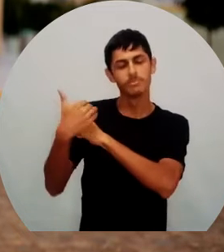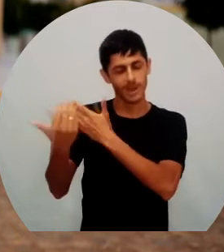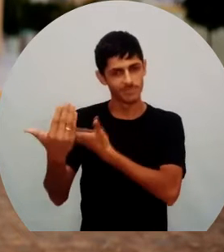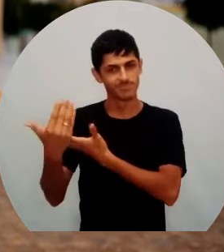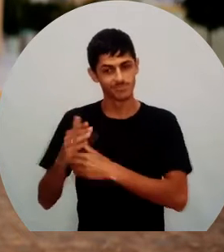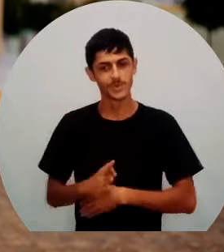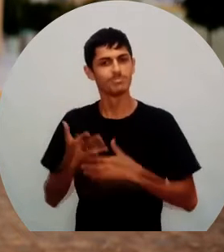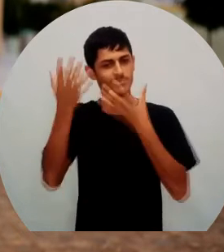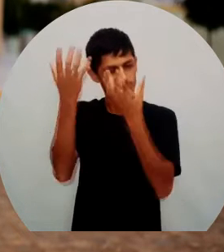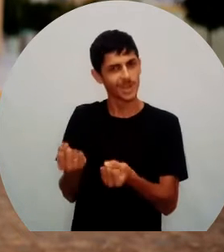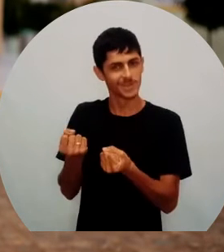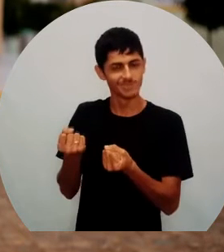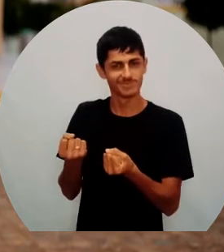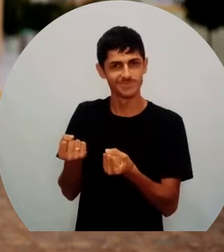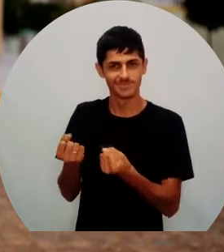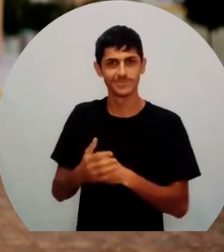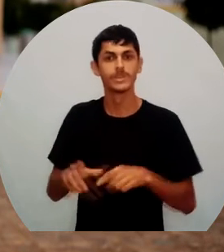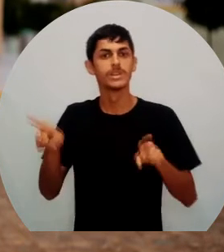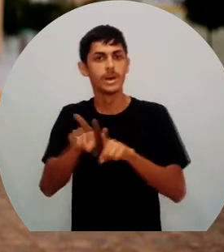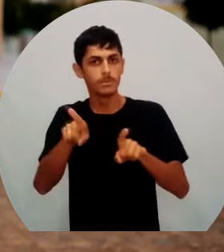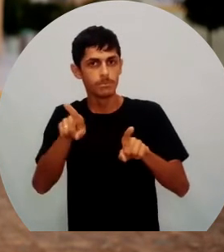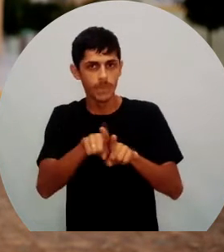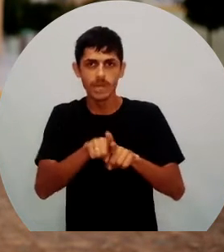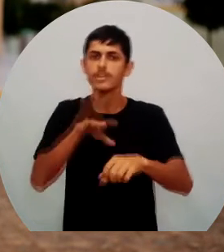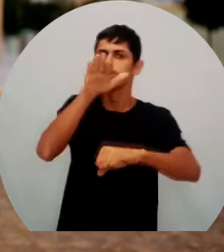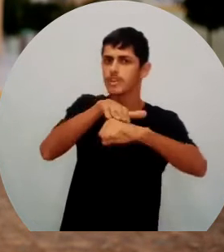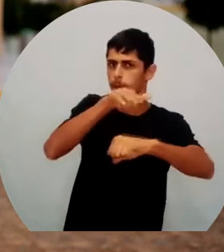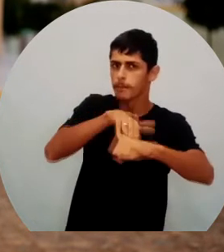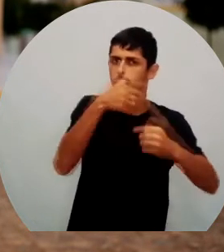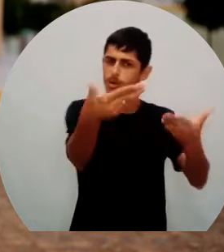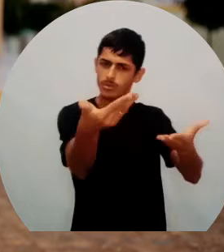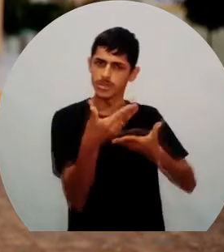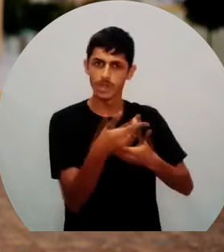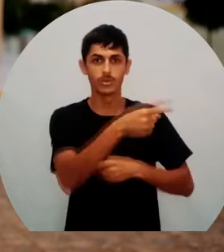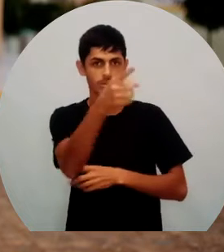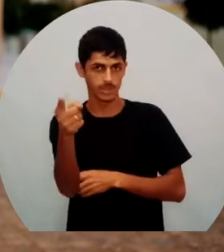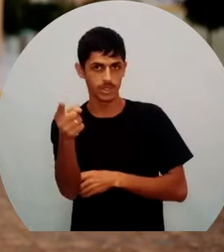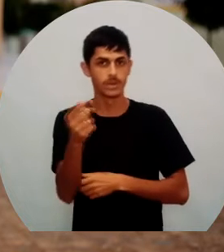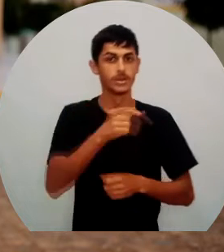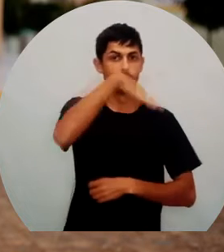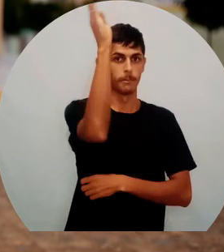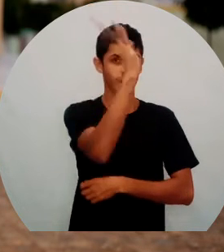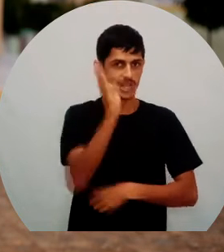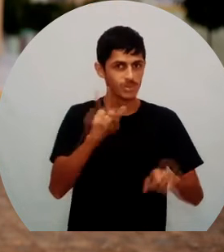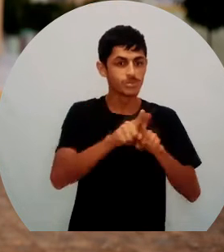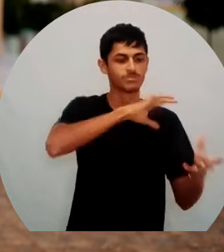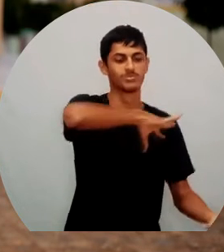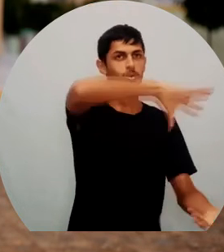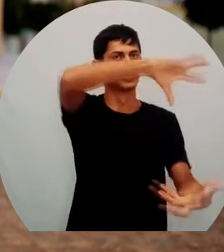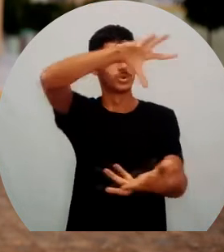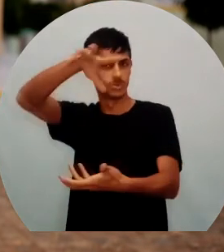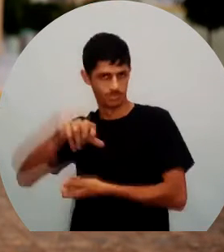aceitei. E aproveito para convidar todos vocês daqui do Brasil e do mundo inteiro para vir